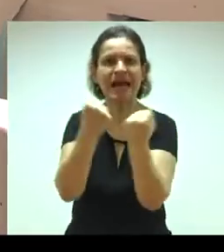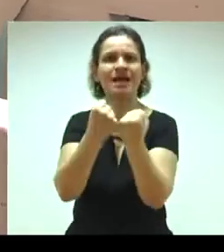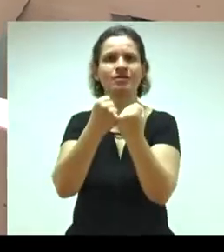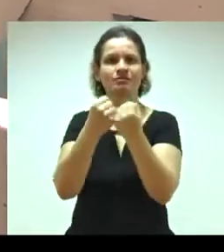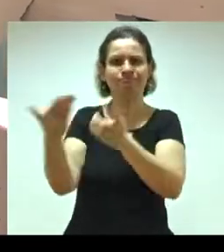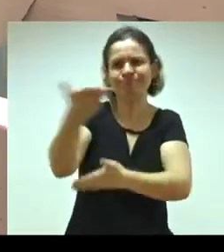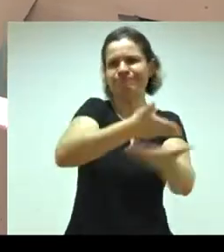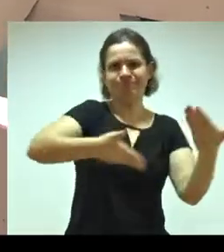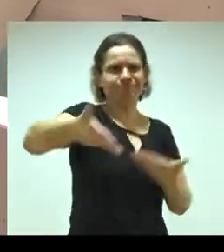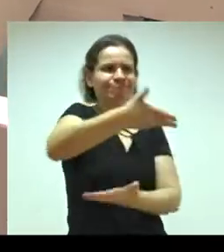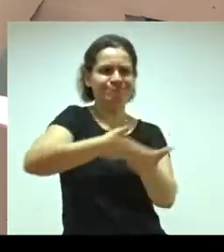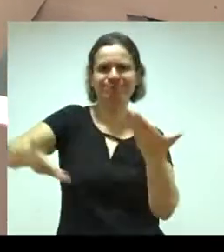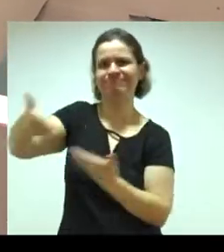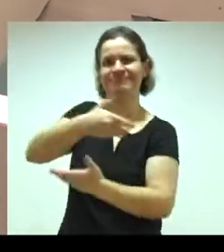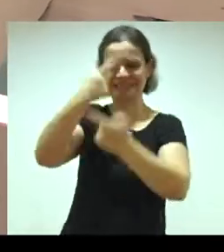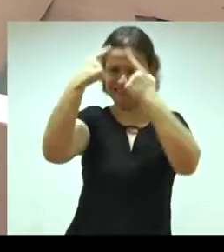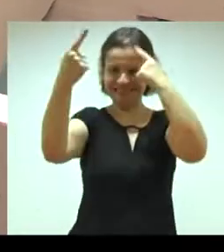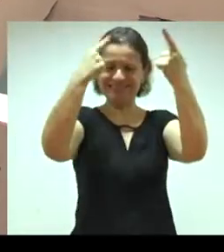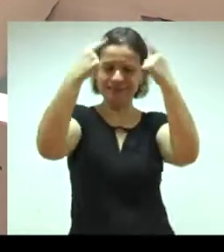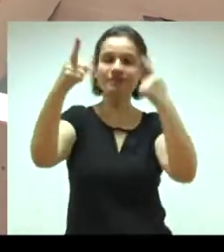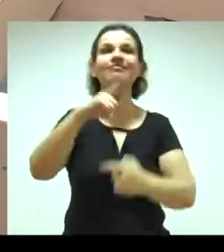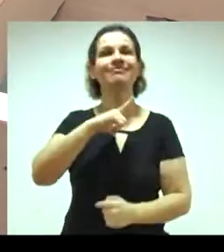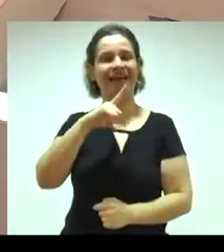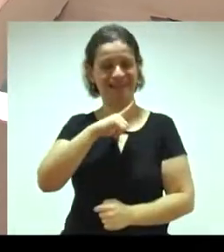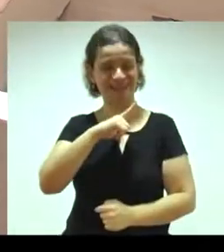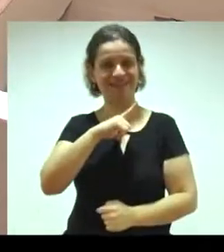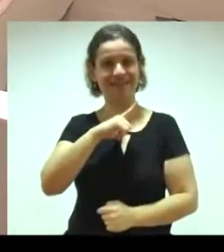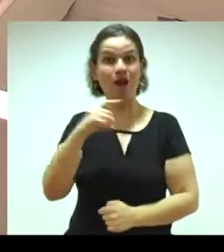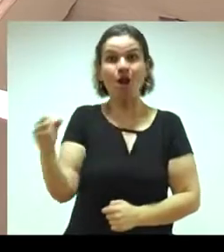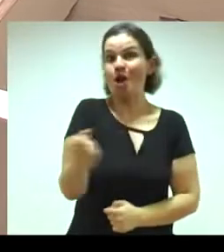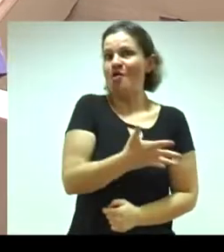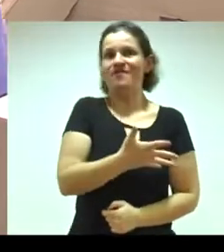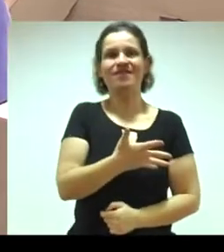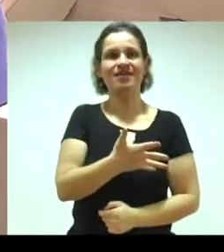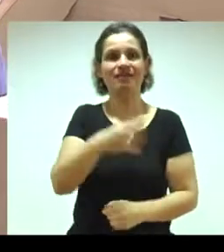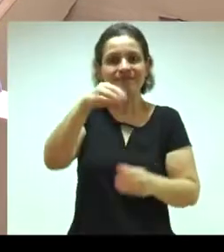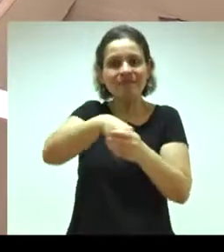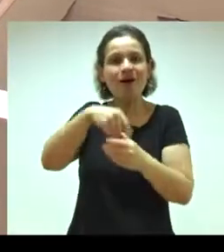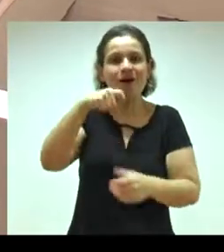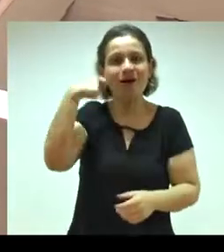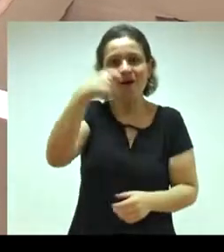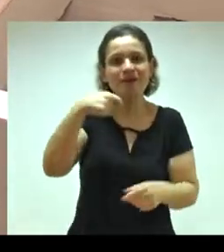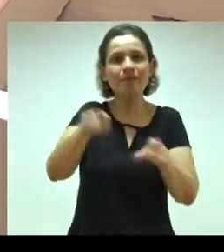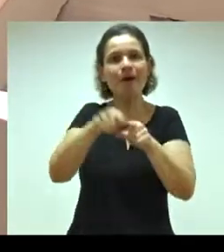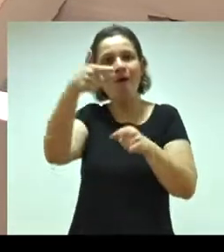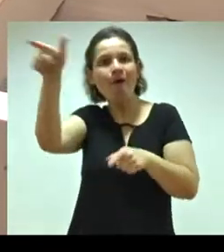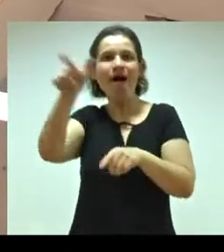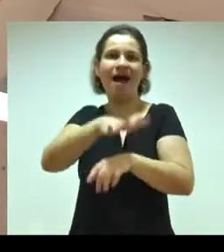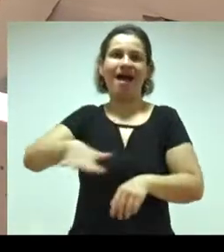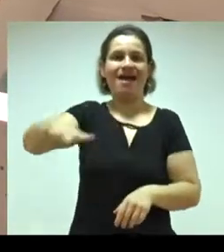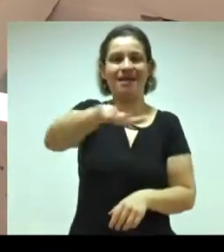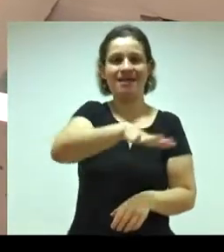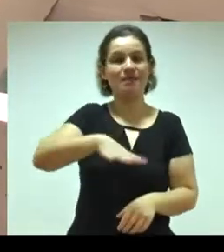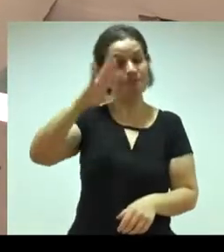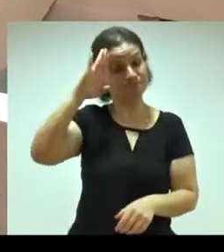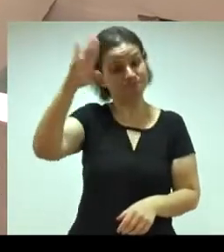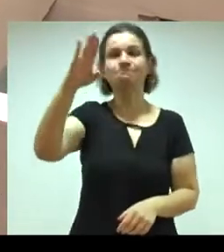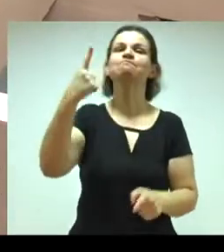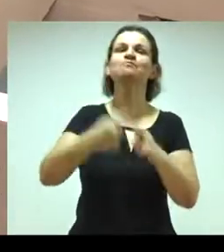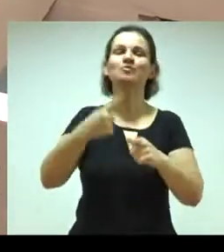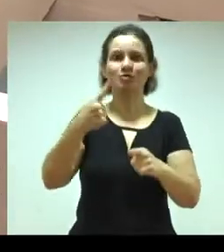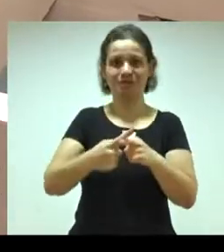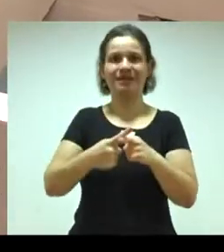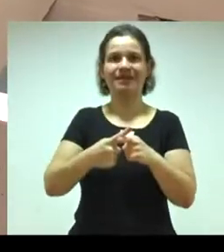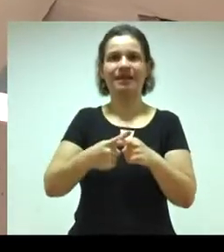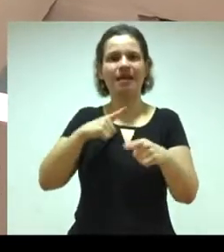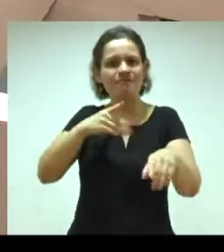muito compartilhamento de ideias novas em odontologia e nas outras áreas, principalmente porque